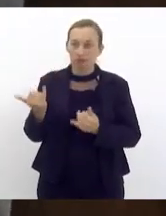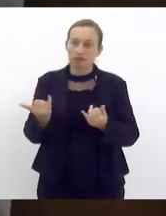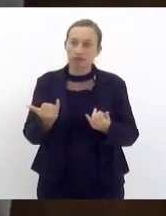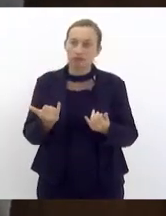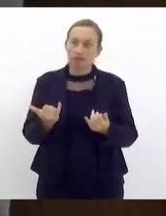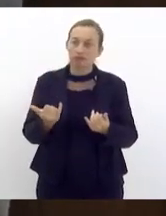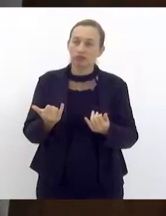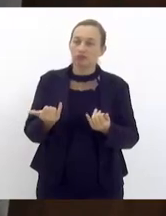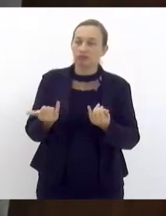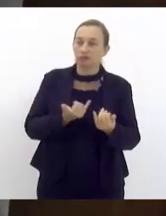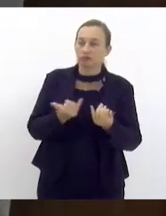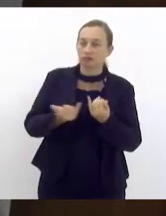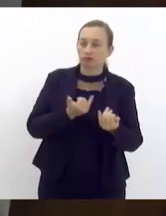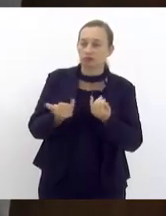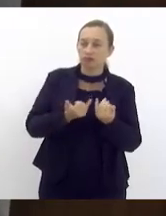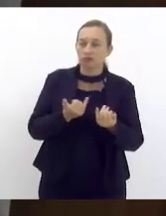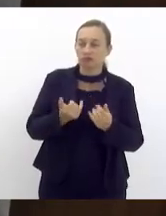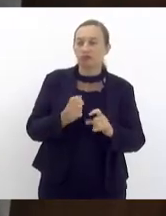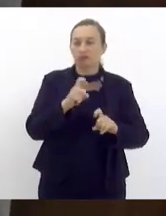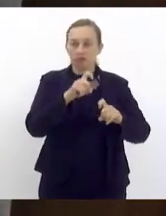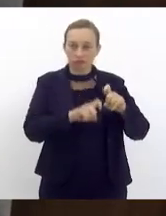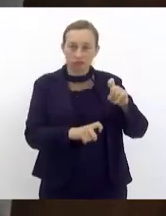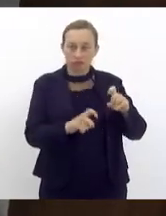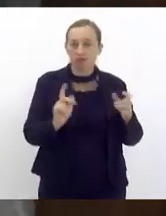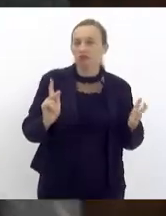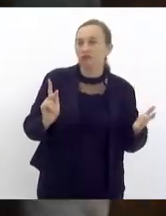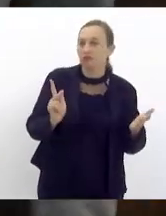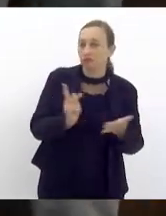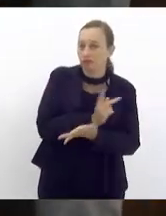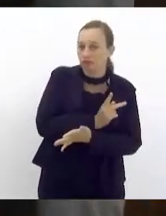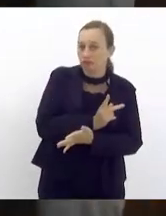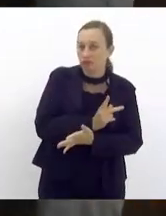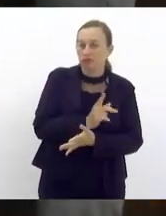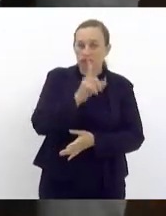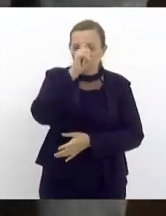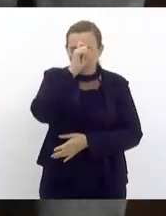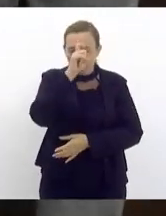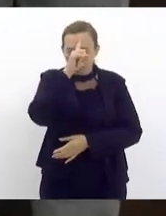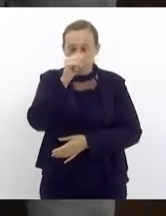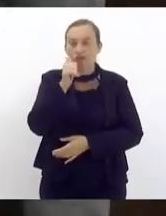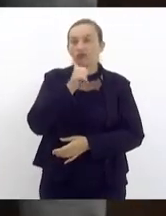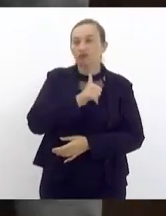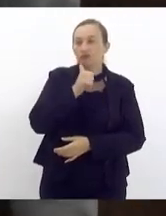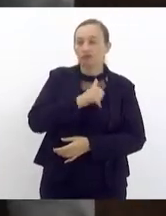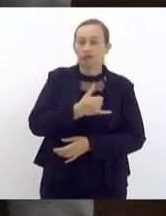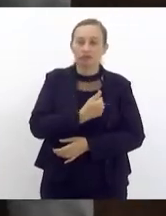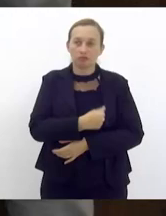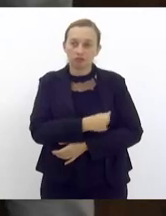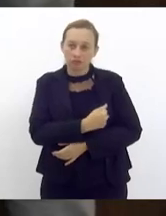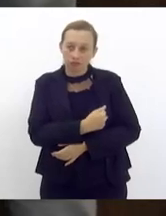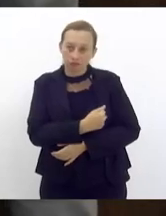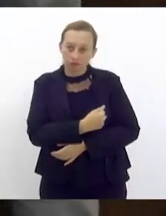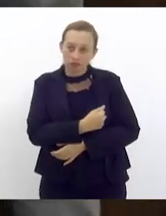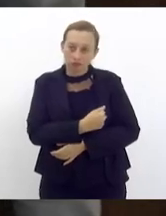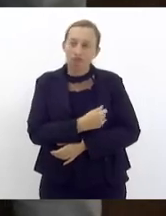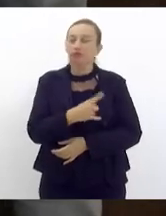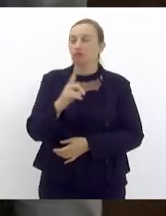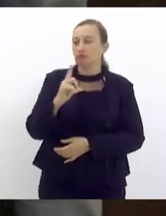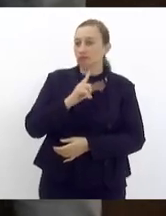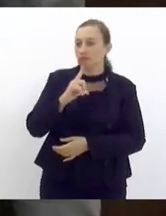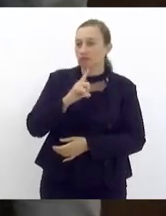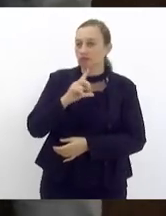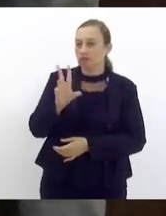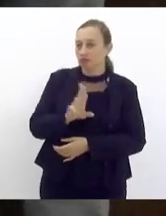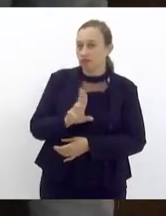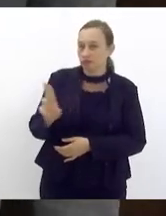estupro sobretudo do estupro acontecido no hospital da mulher em São João de Miriti que tem o